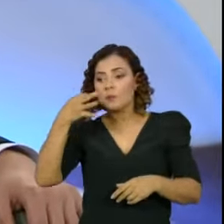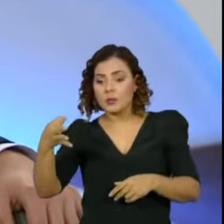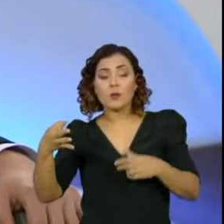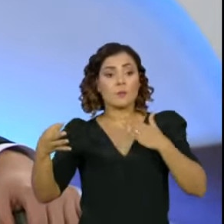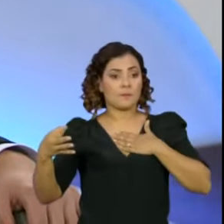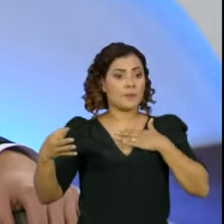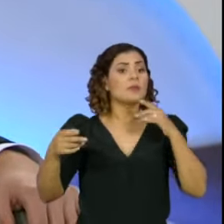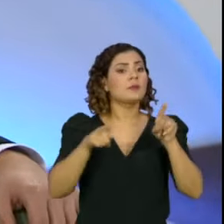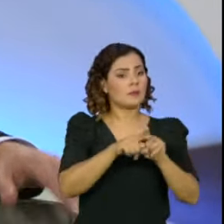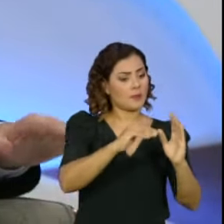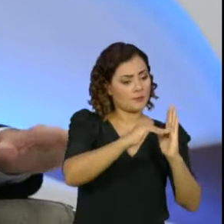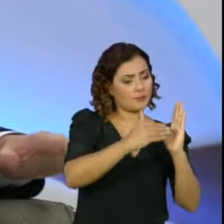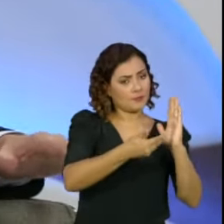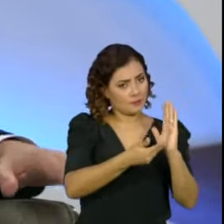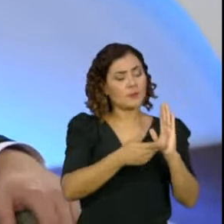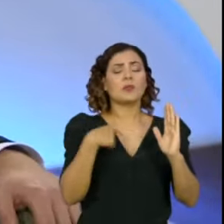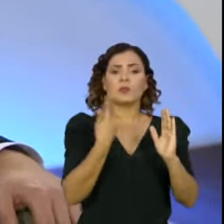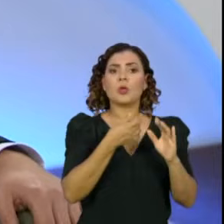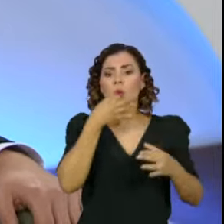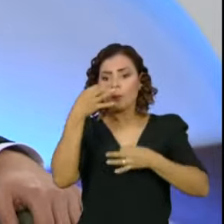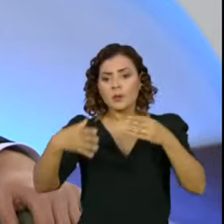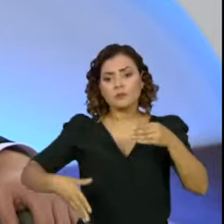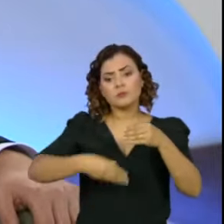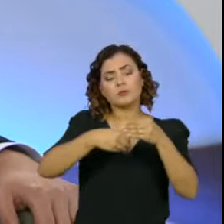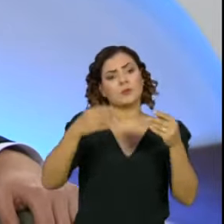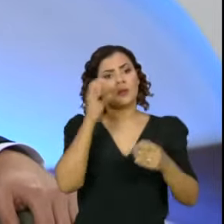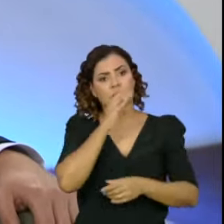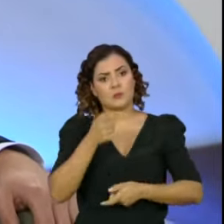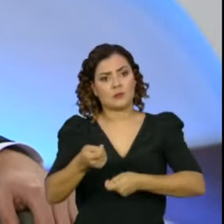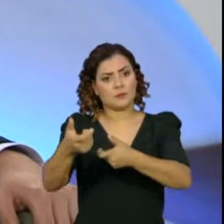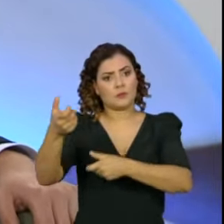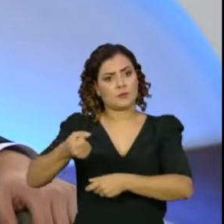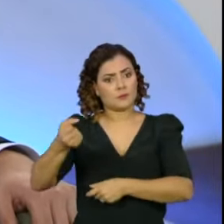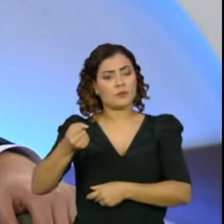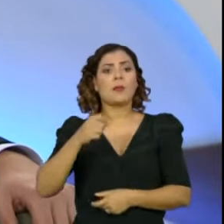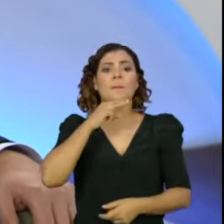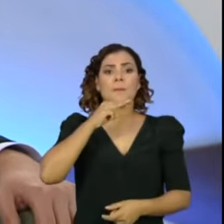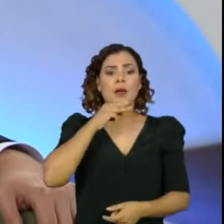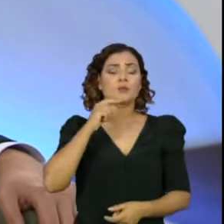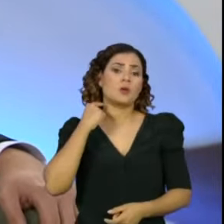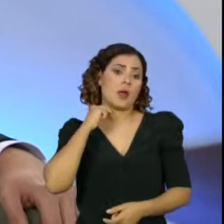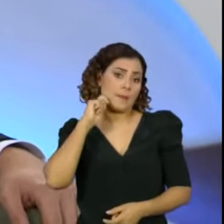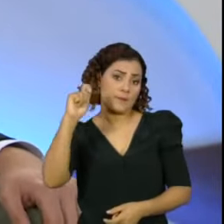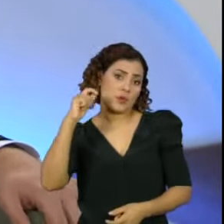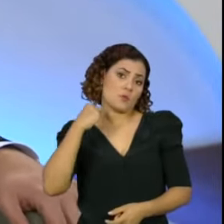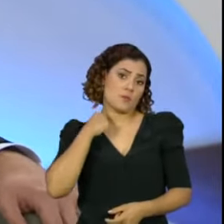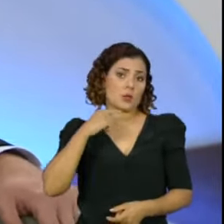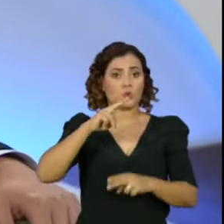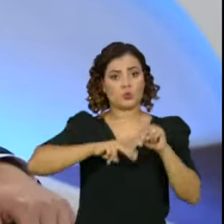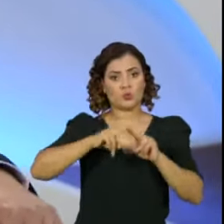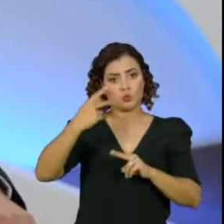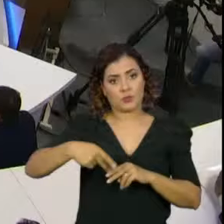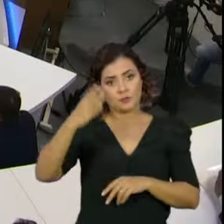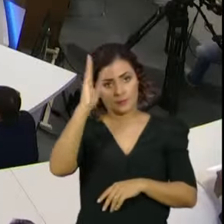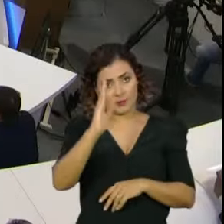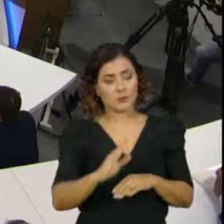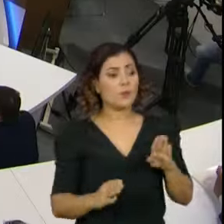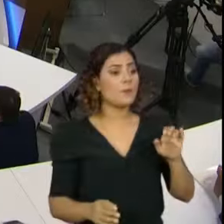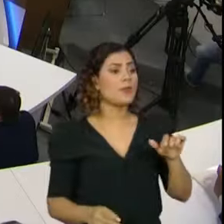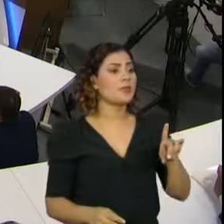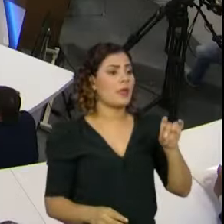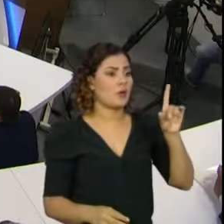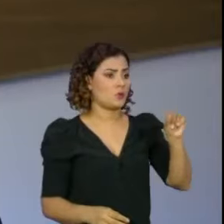e do deputado Arthur Lira sobre a viabilidade de termos o auxílio emergencial nos meses de março, abril, maio e junho no Brasil. Certo, Bernardo, por favor.